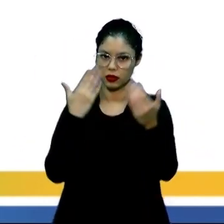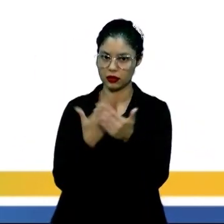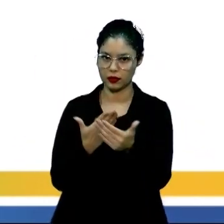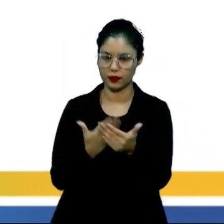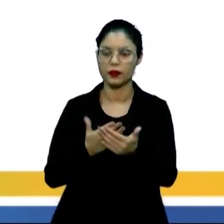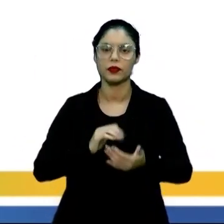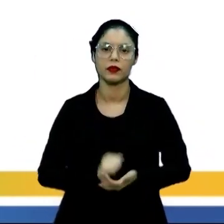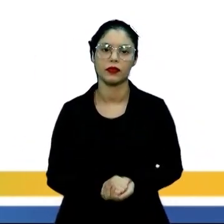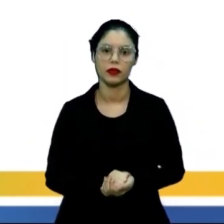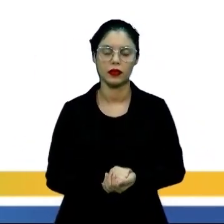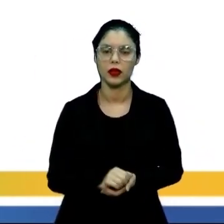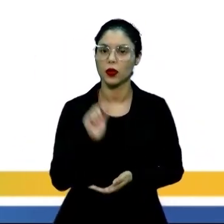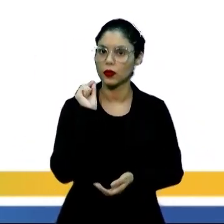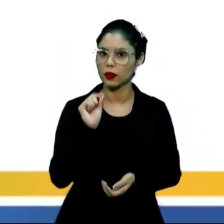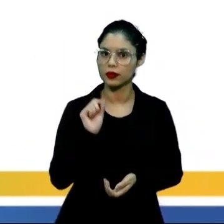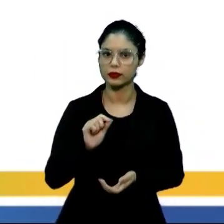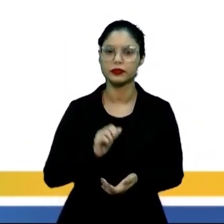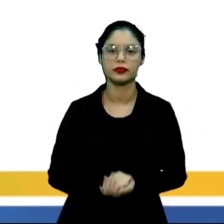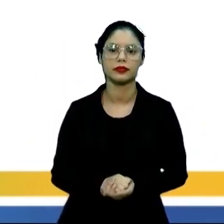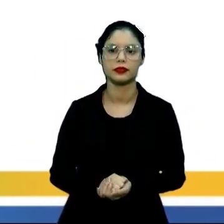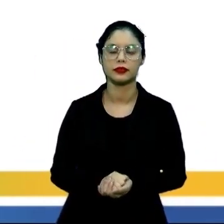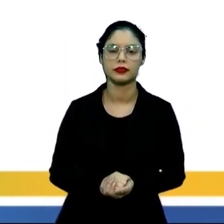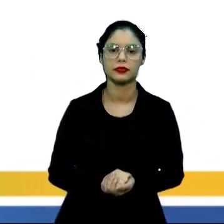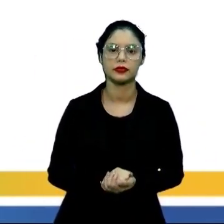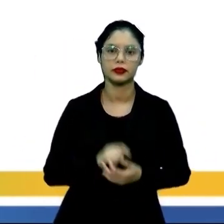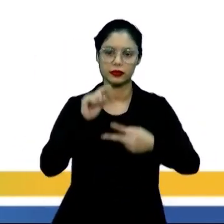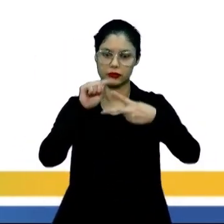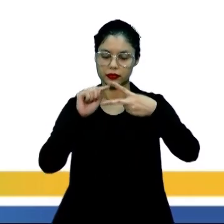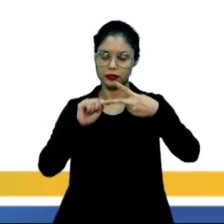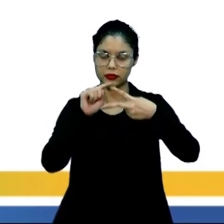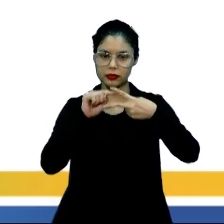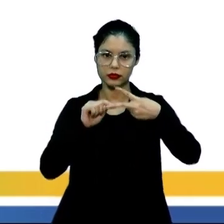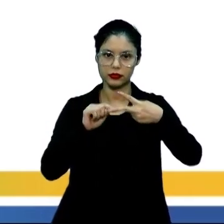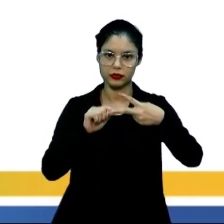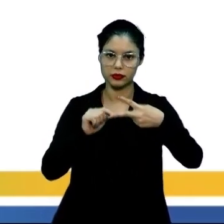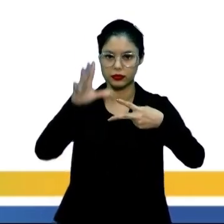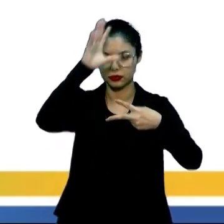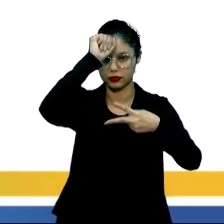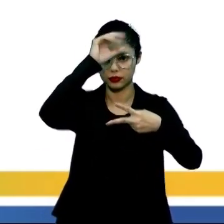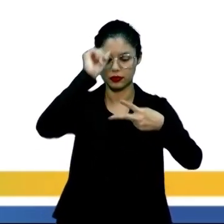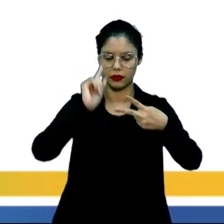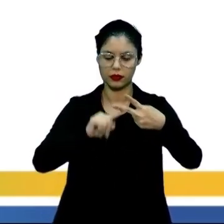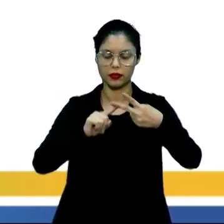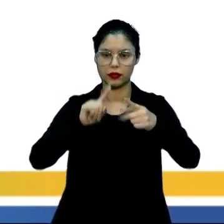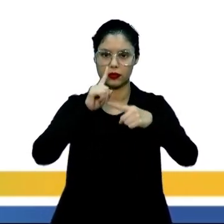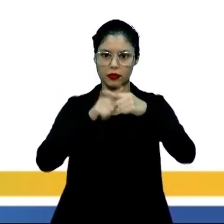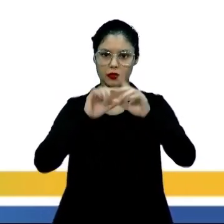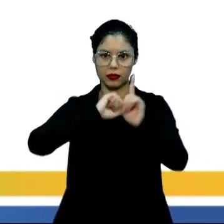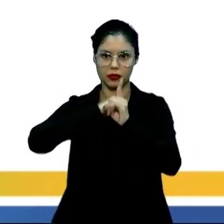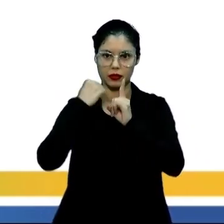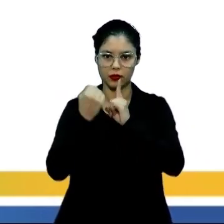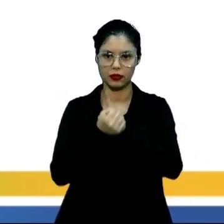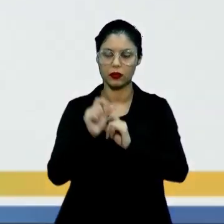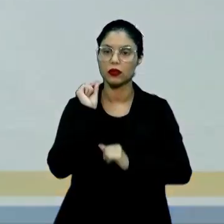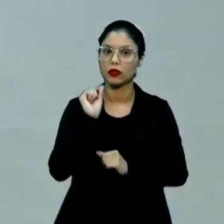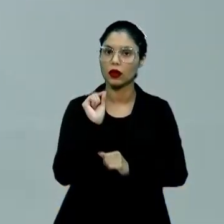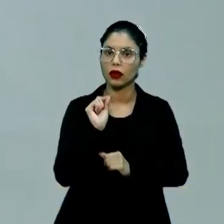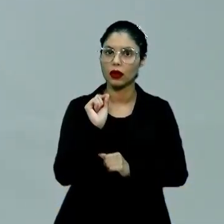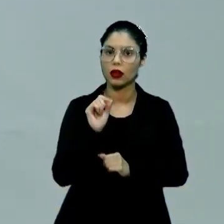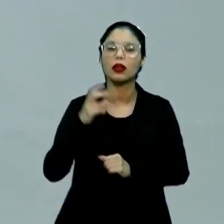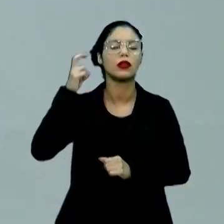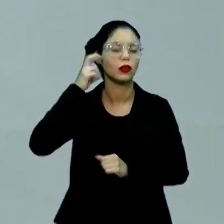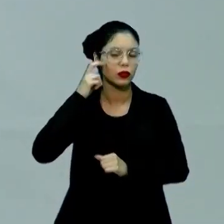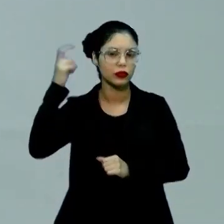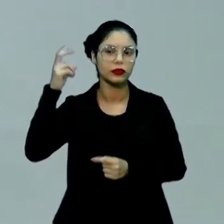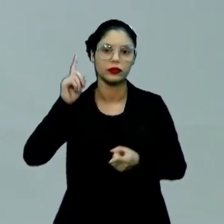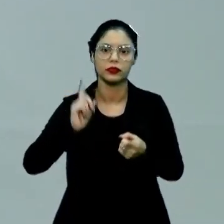hoje, que é justamente esses dois tópicos principais. Conhecimento mais sociedade vai resultar na cultura.